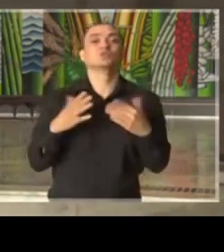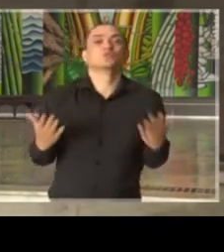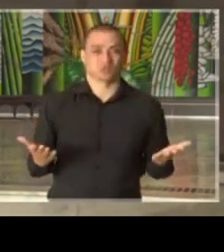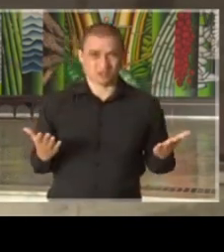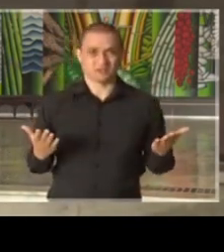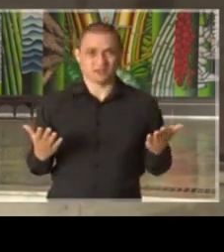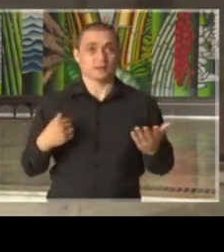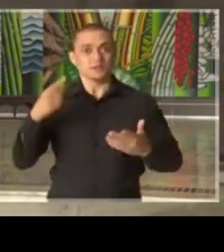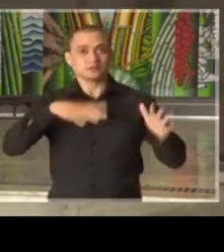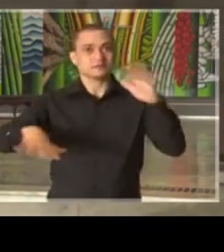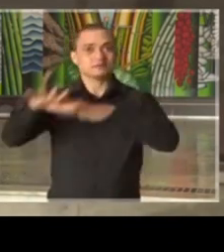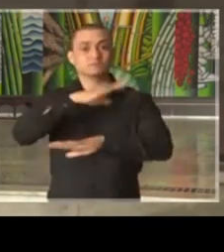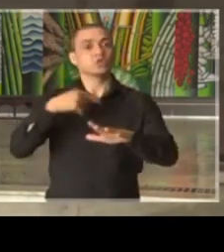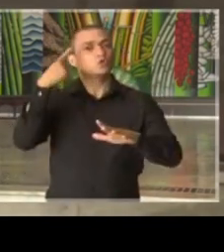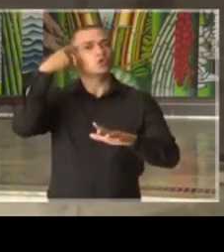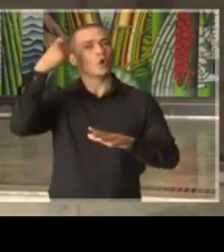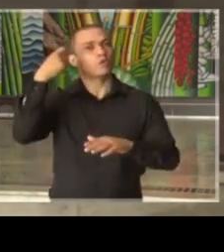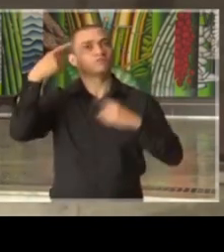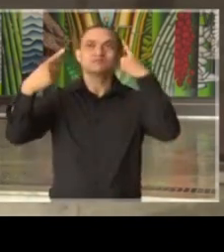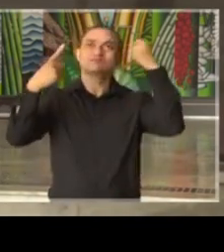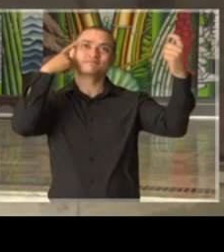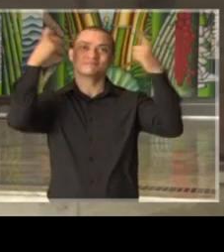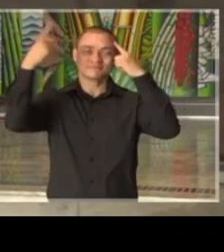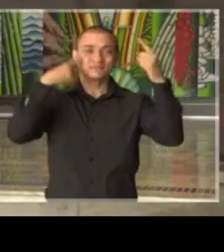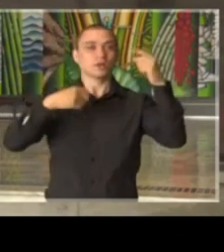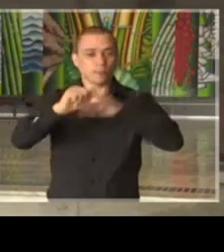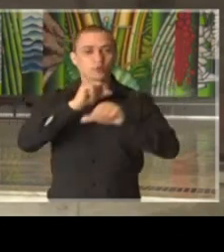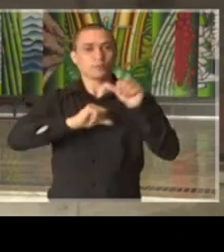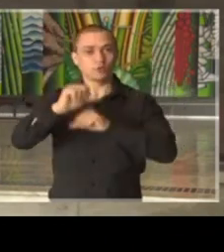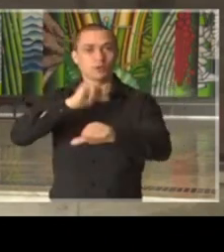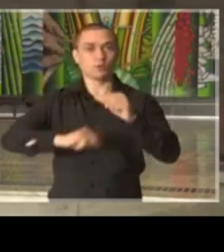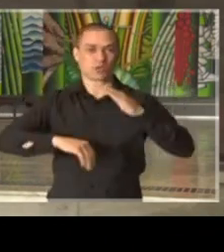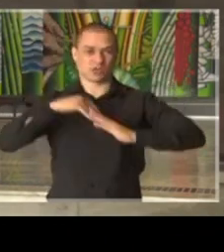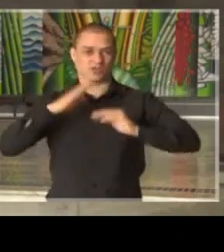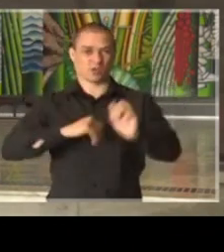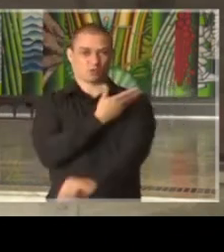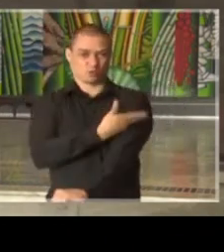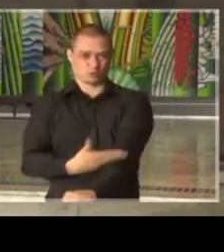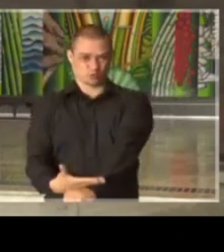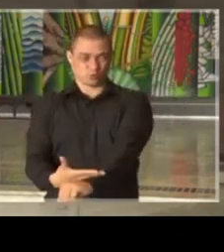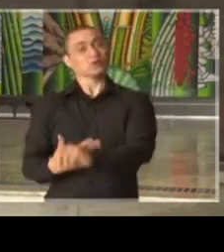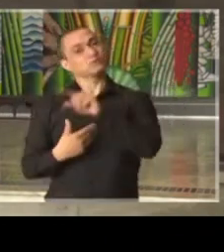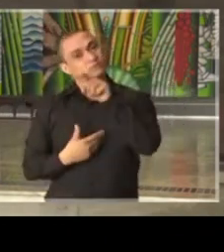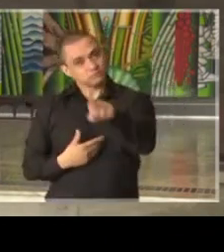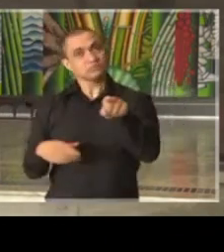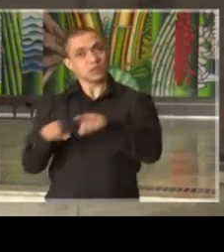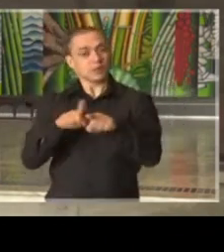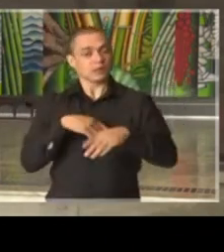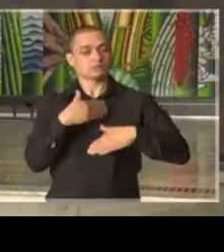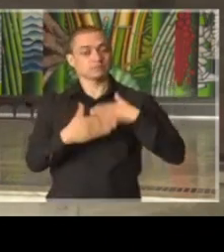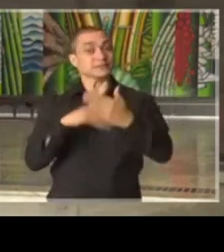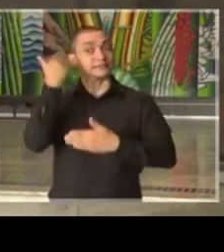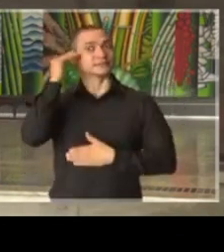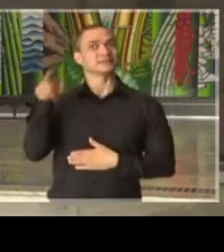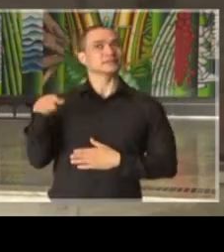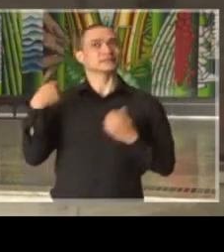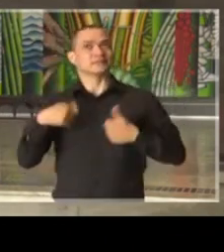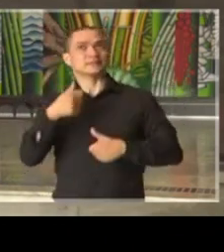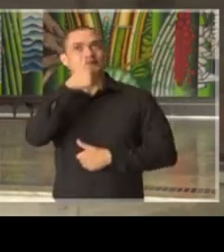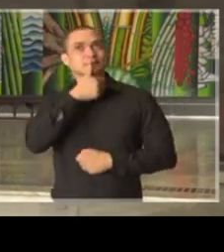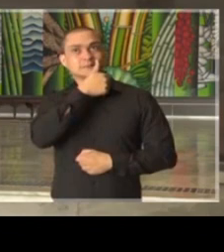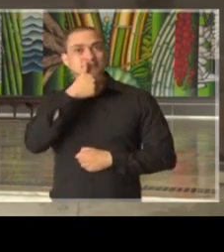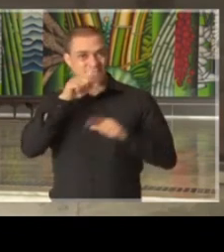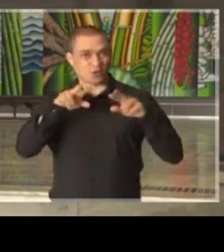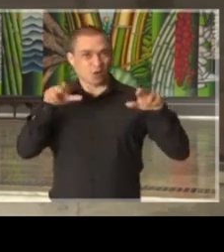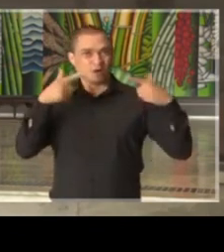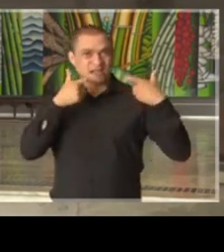intensificadas e recomendadas, exigem mudanças de hábitos. Façam essas mudanças. Compreendam a situação de uma guerra que